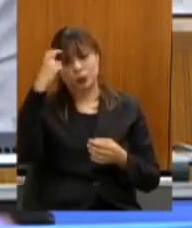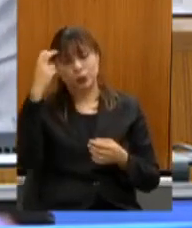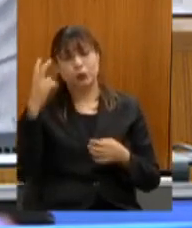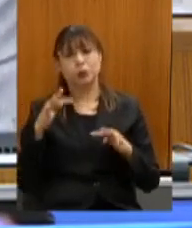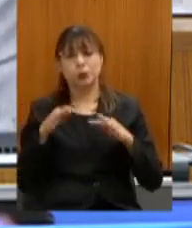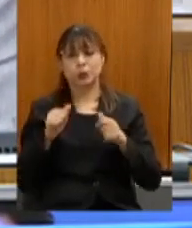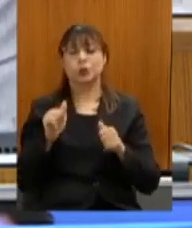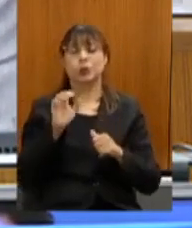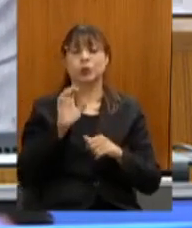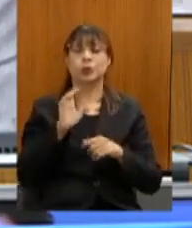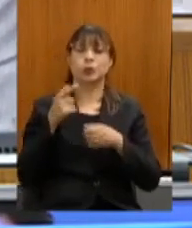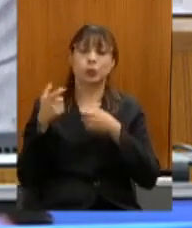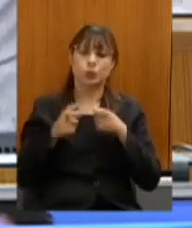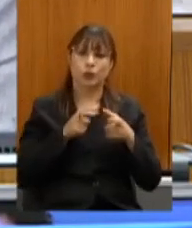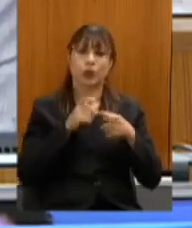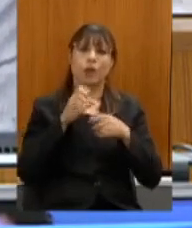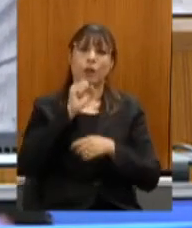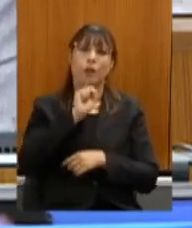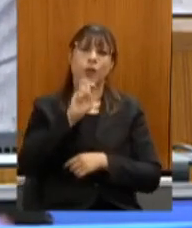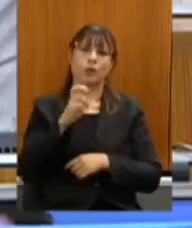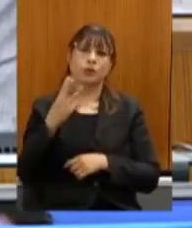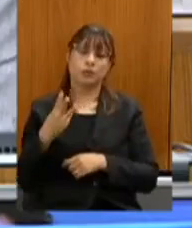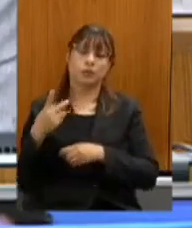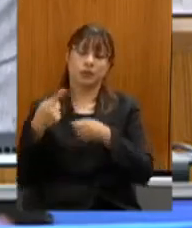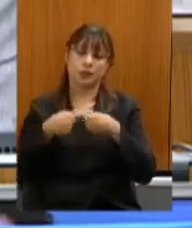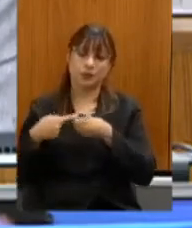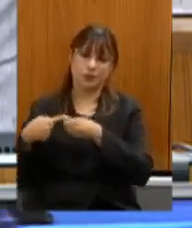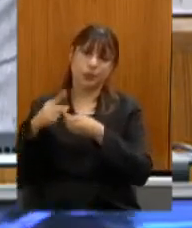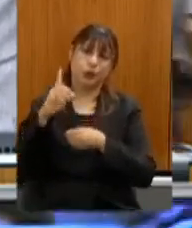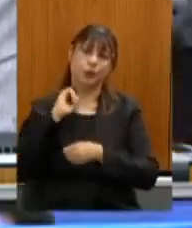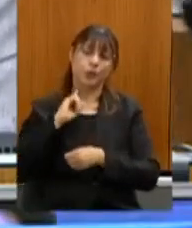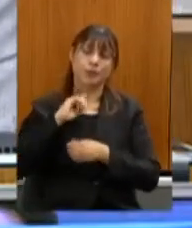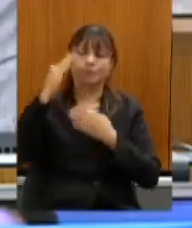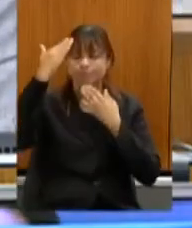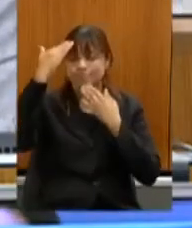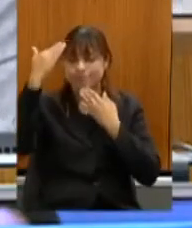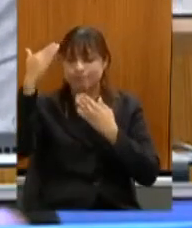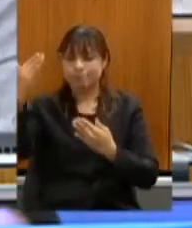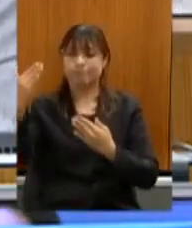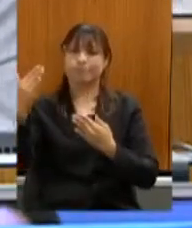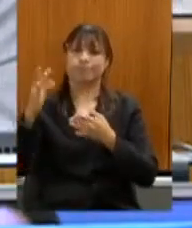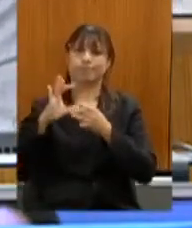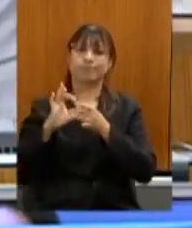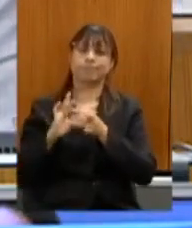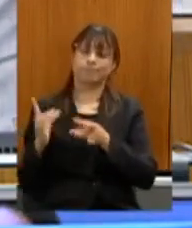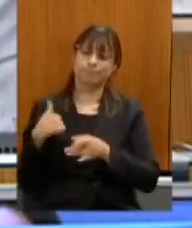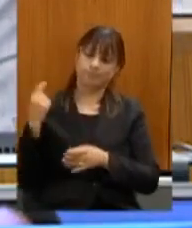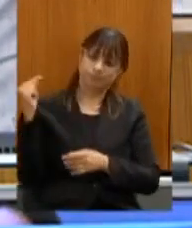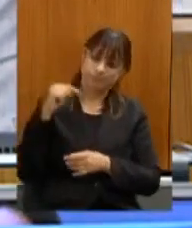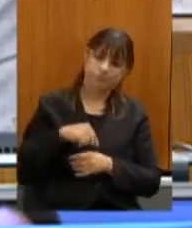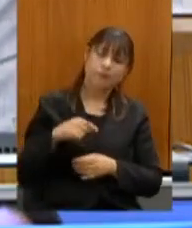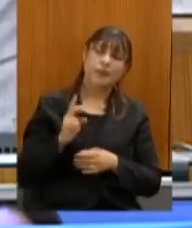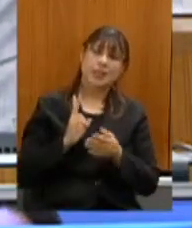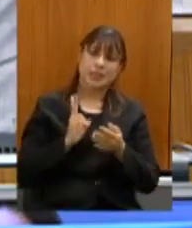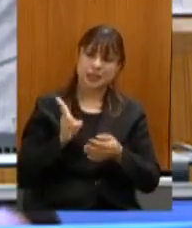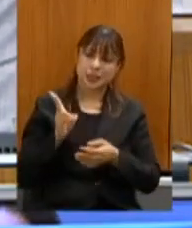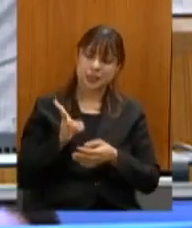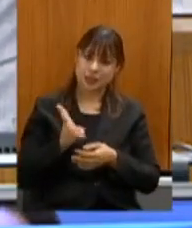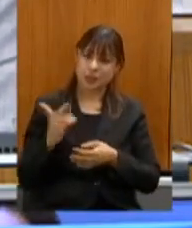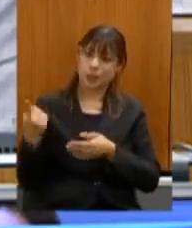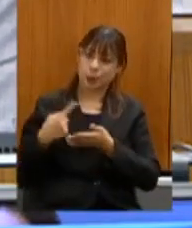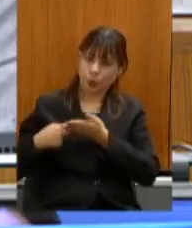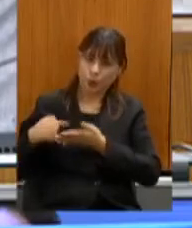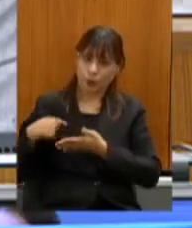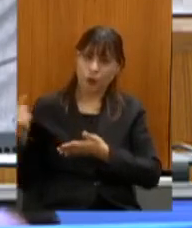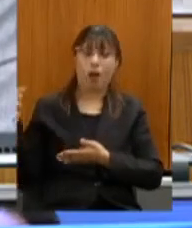853 municípios de Minas Gerais agradeço a oportunidade virei sempre que convidado o senhor sabe